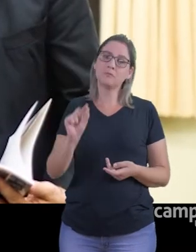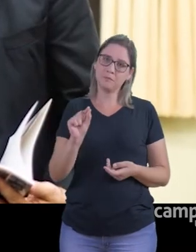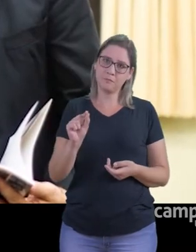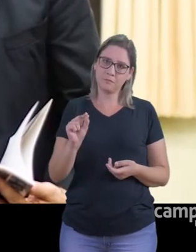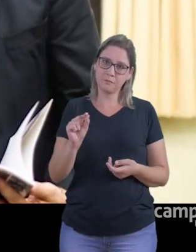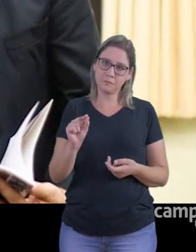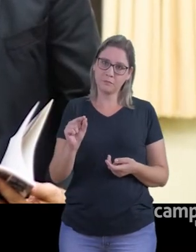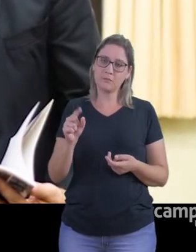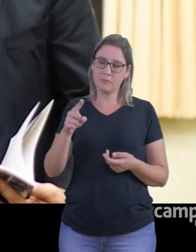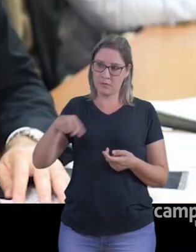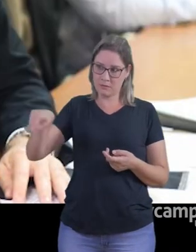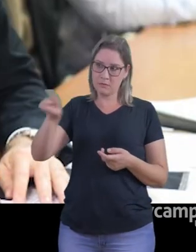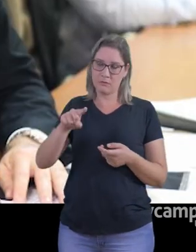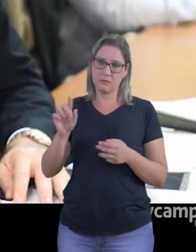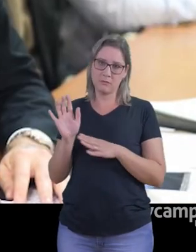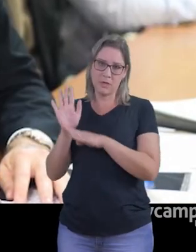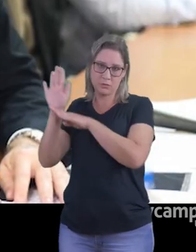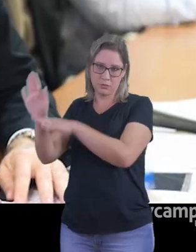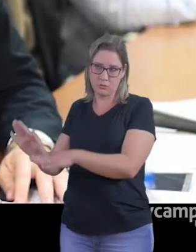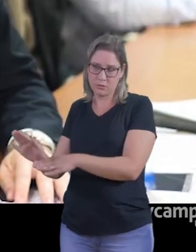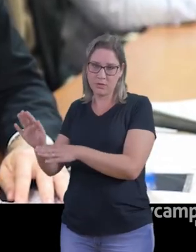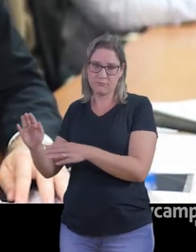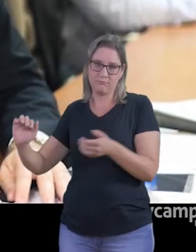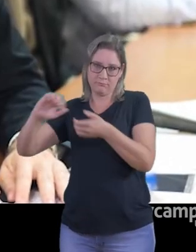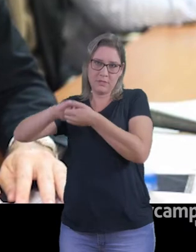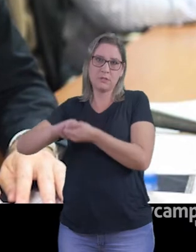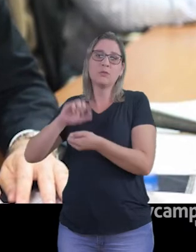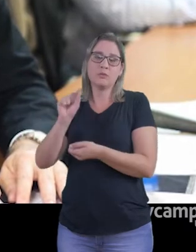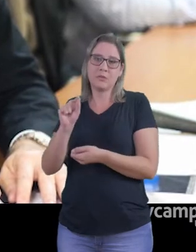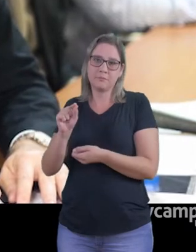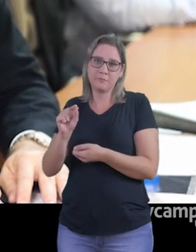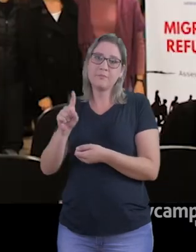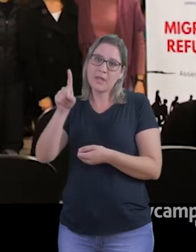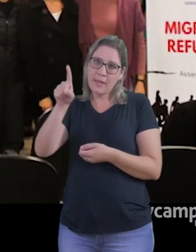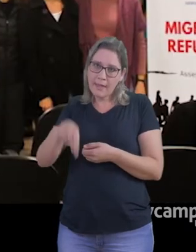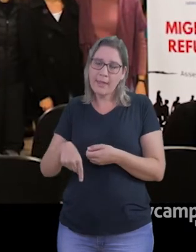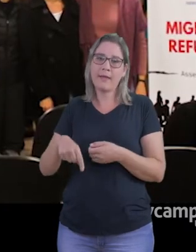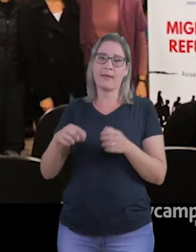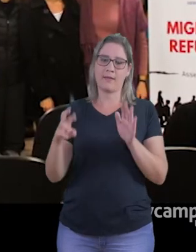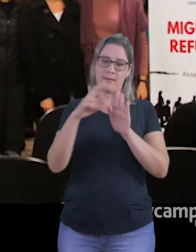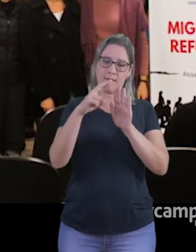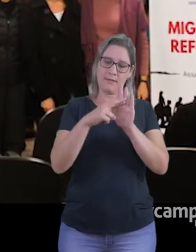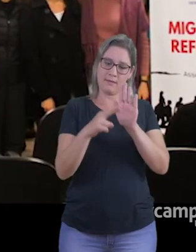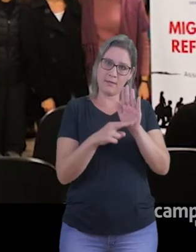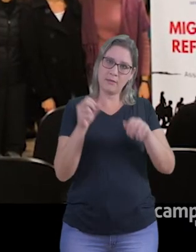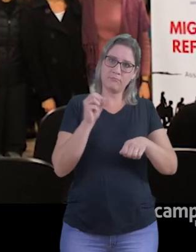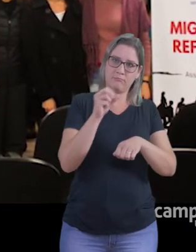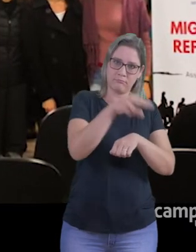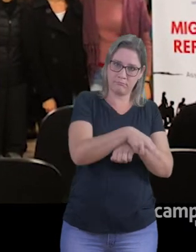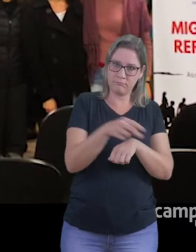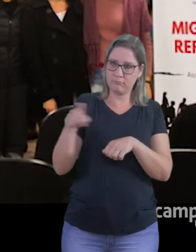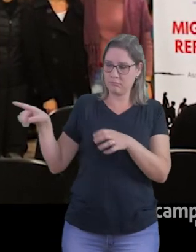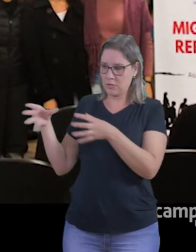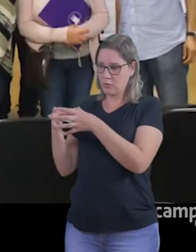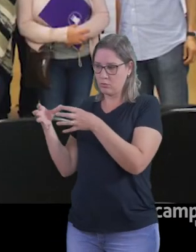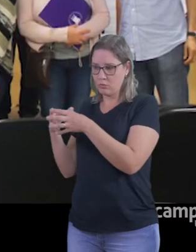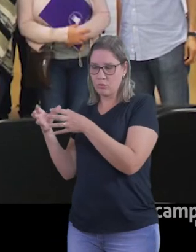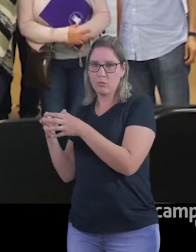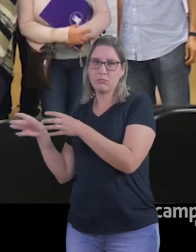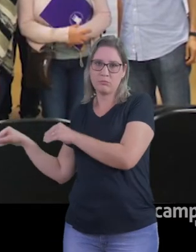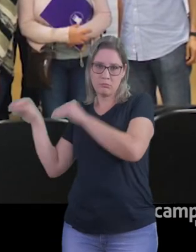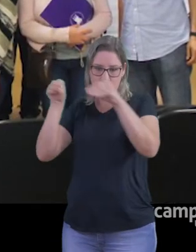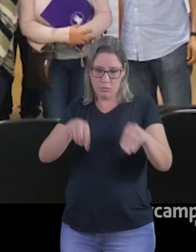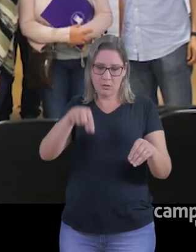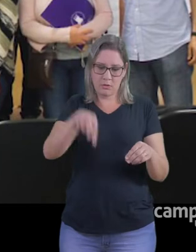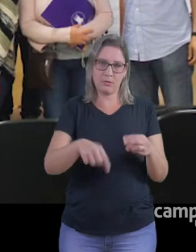principais ações que desencadeou nesse convênio, esse importante convênio, foi justamente a política de ingressos de imigrantes e